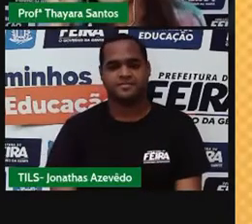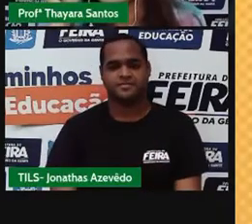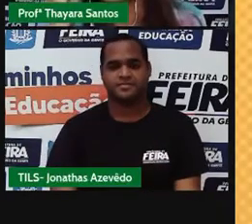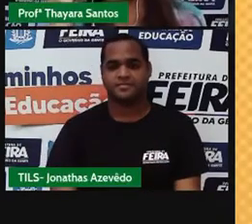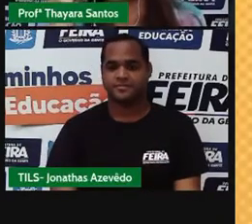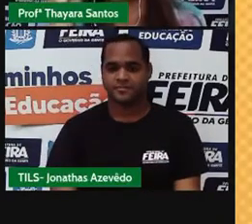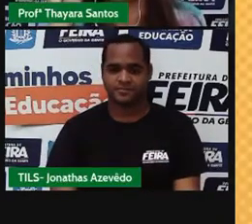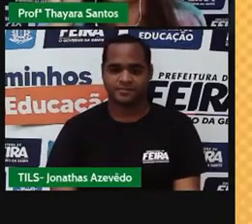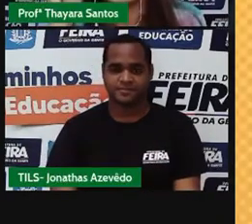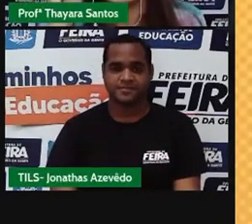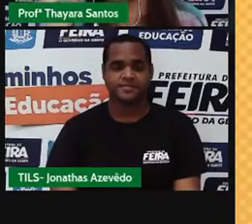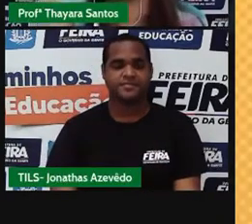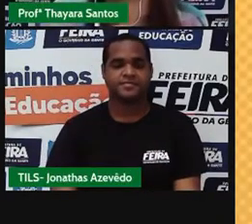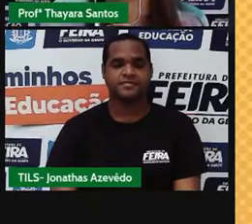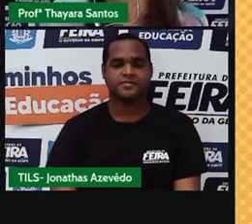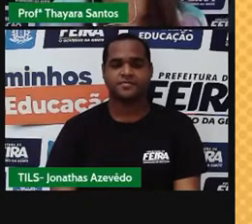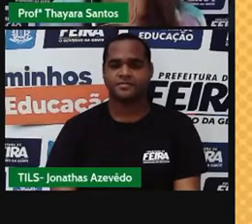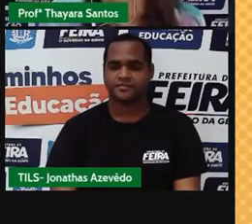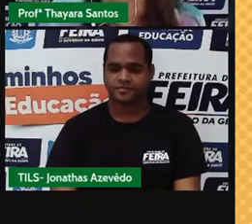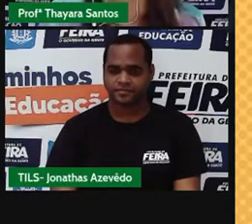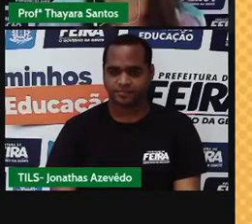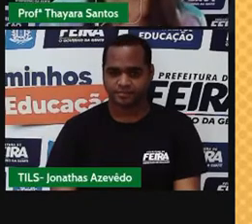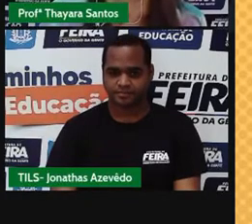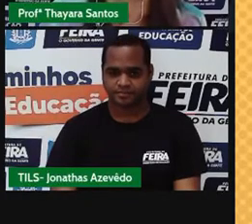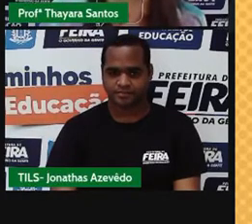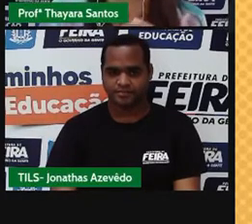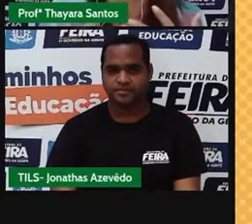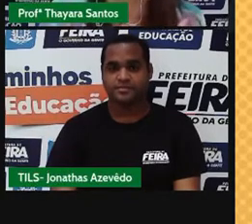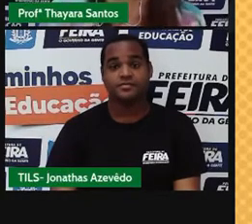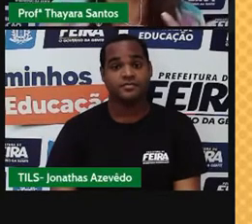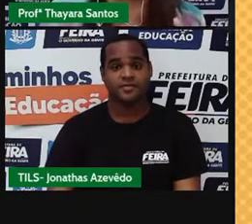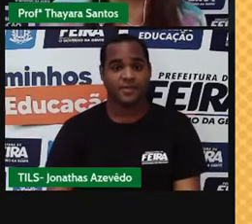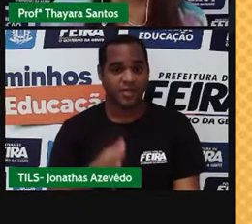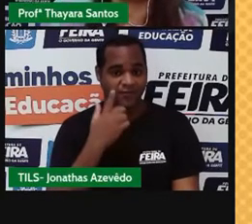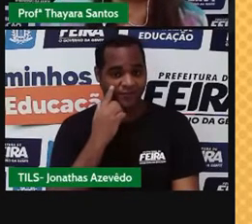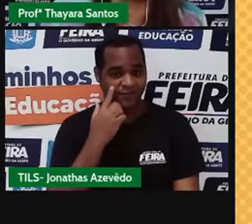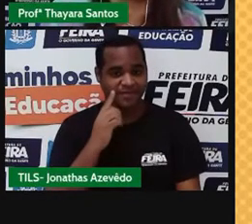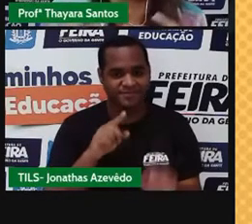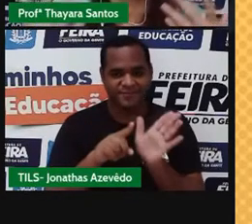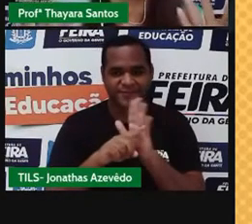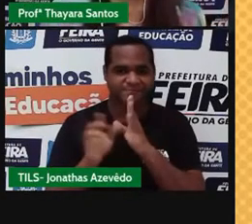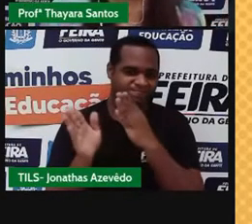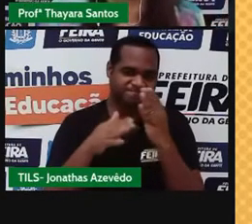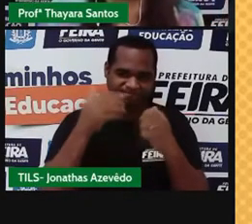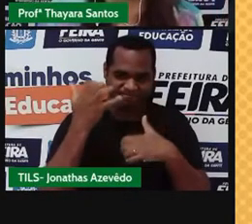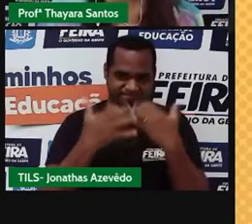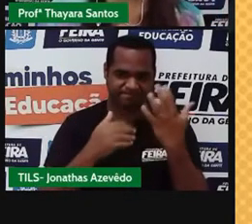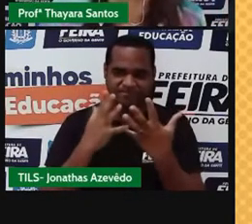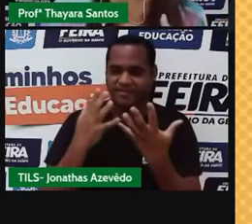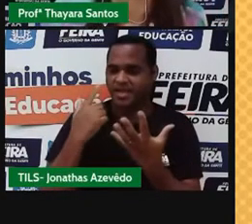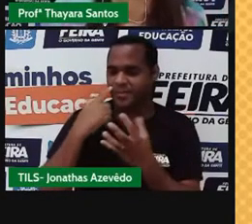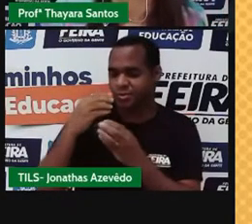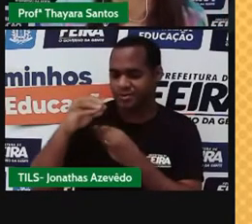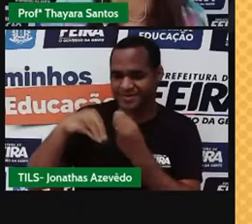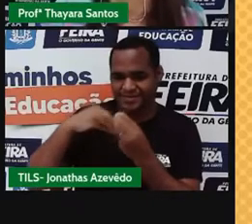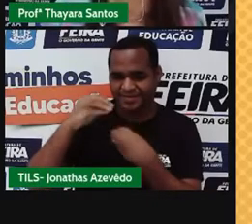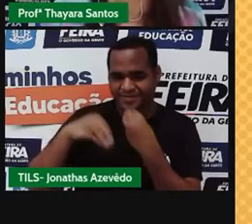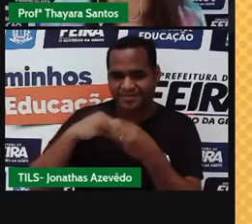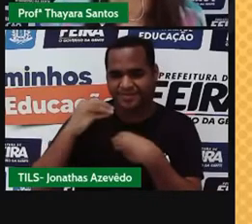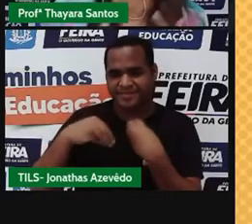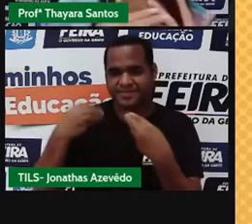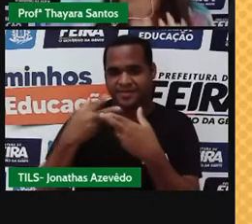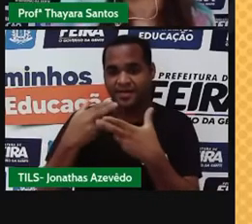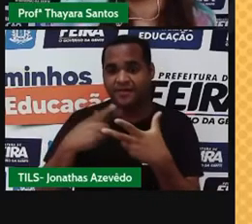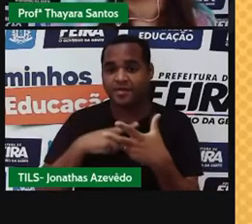Vamos lá ver esse videozinho para entender mais um pouco sobre misturas homogêneas. As misturas homogêneas, a gente também chama